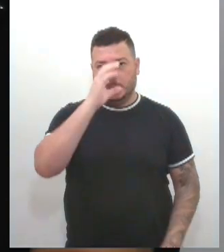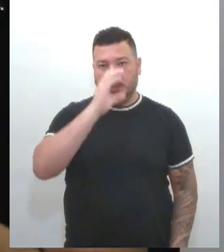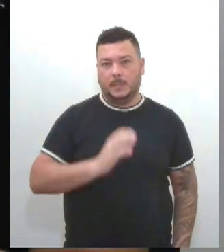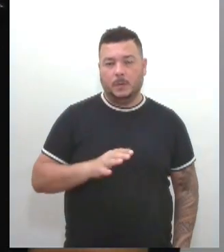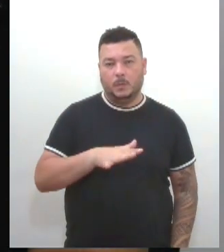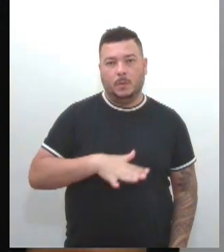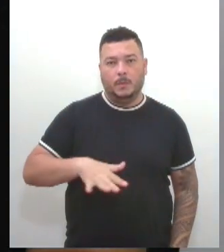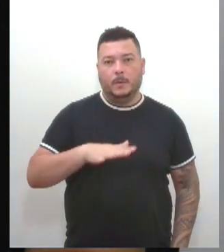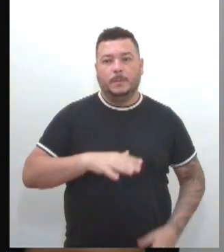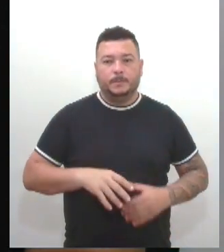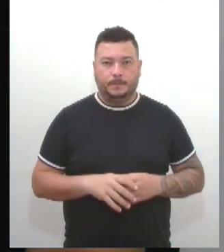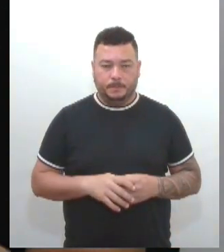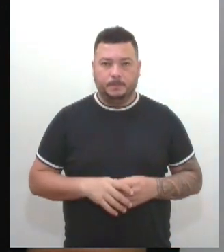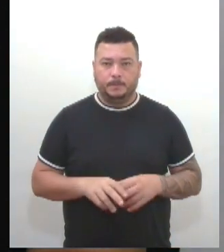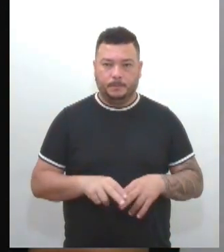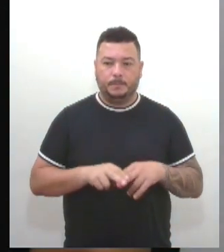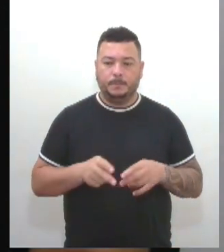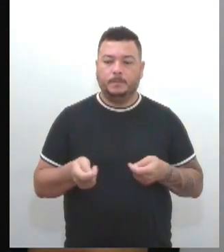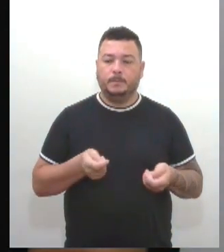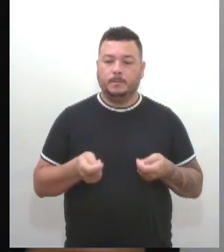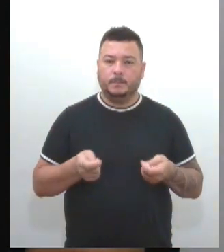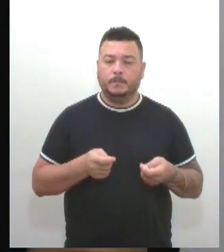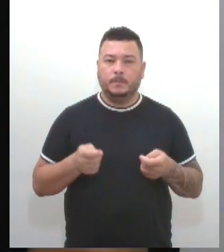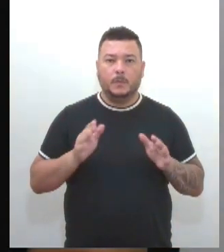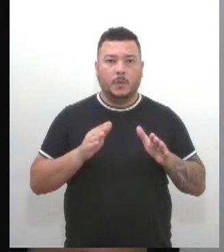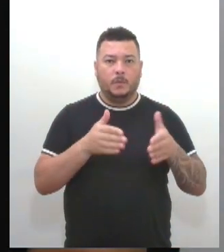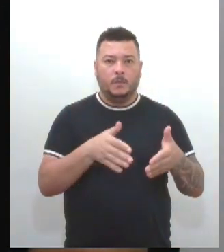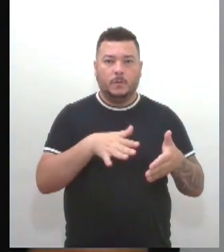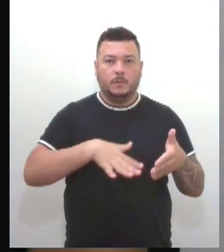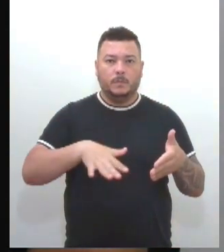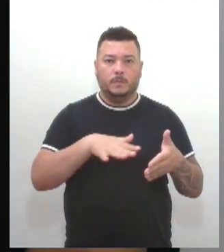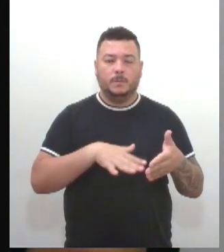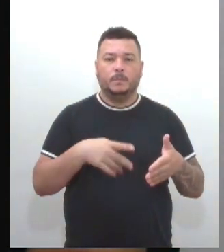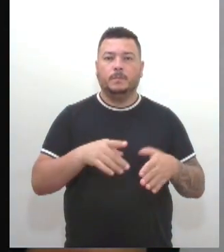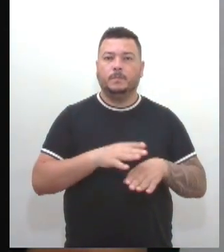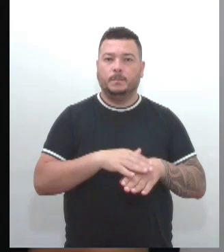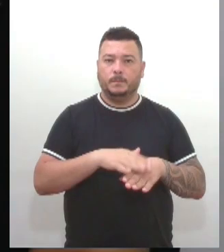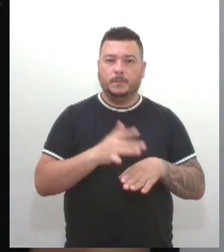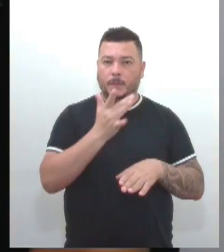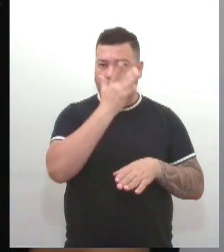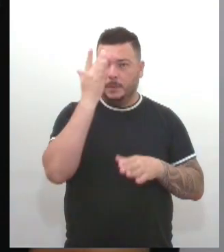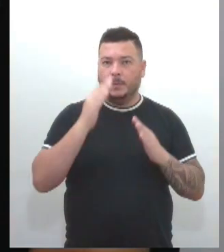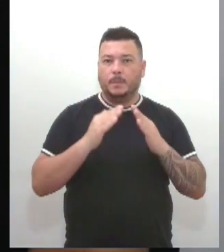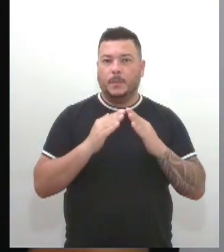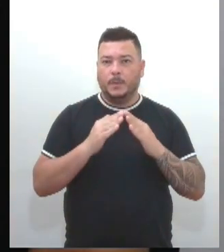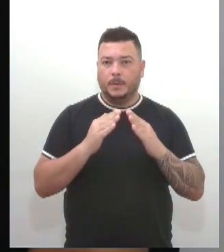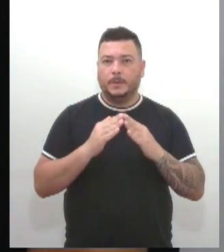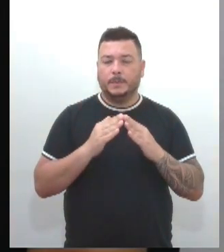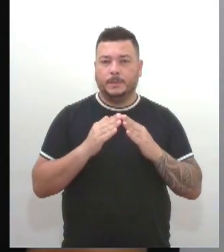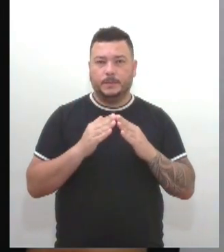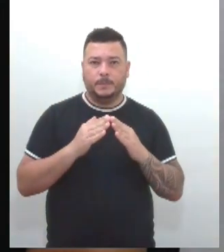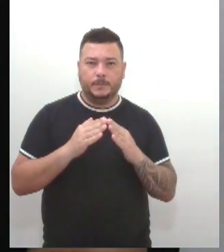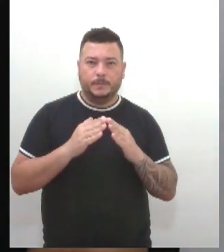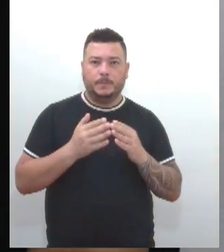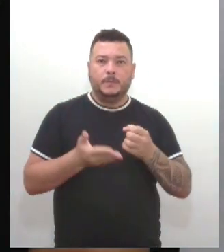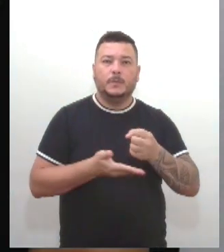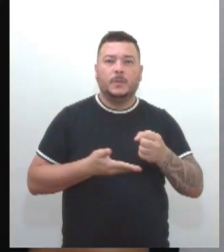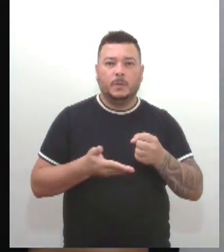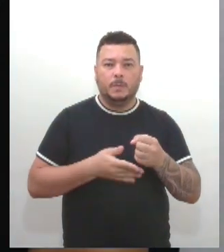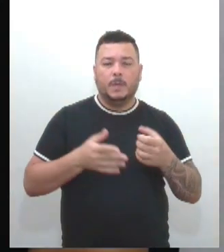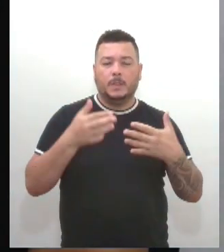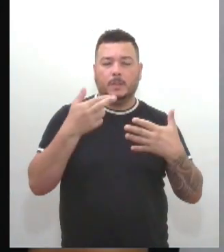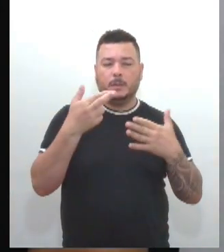de arma de fogo é restrito exclusivamente naquele local onde a pessoa reside, com base nos critérios da Polícia Federal.